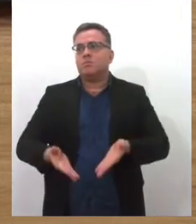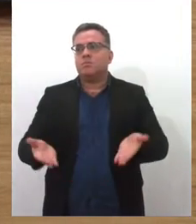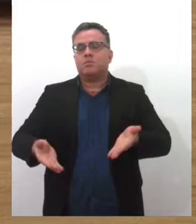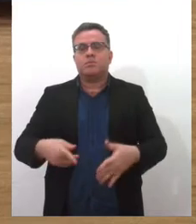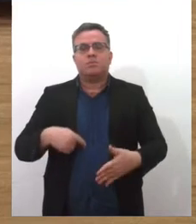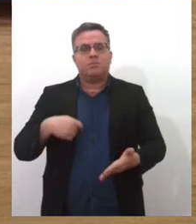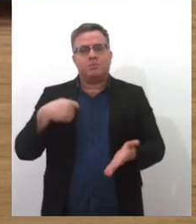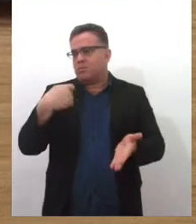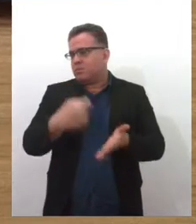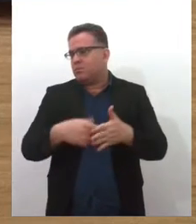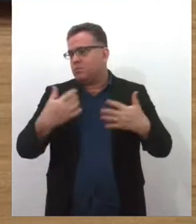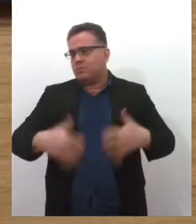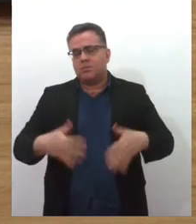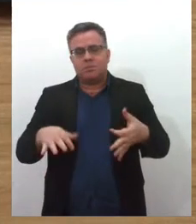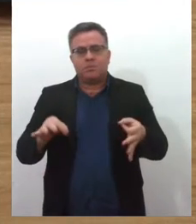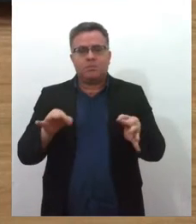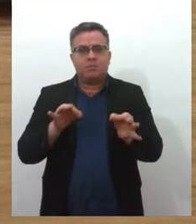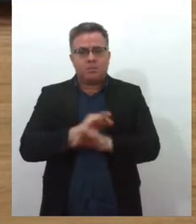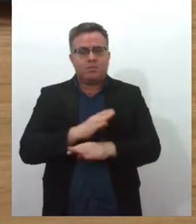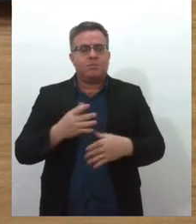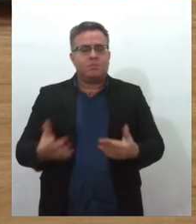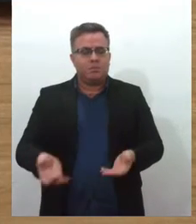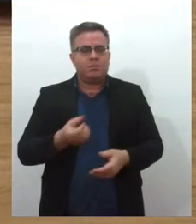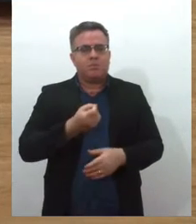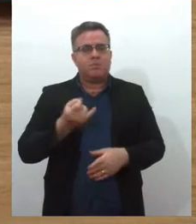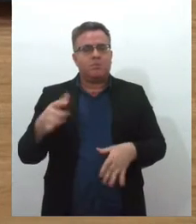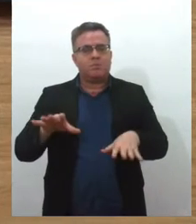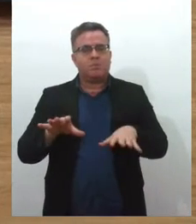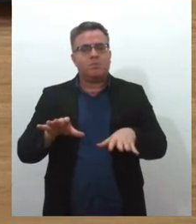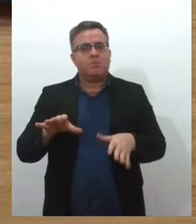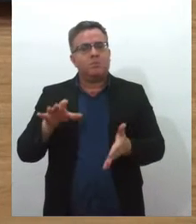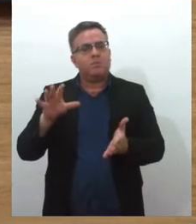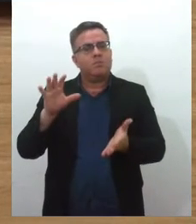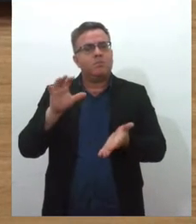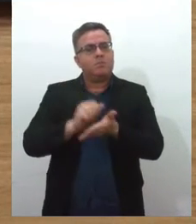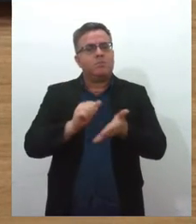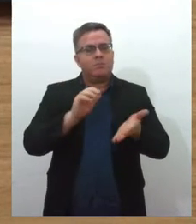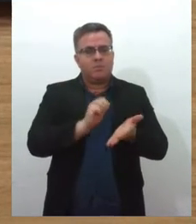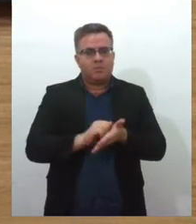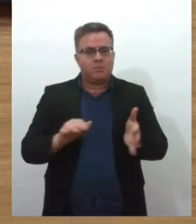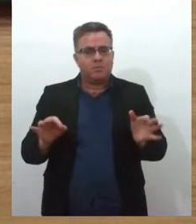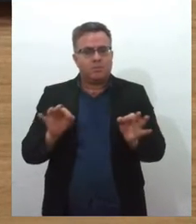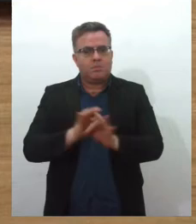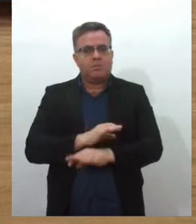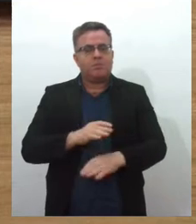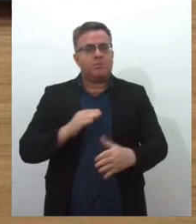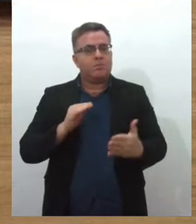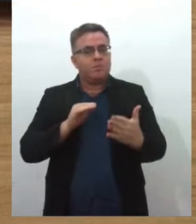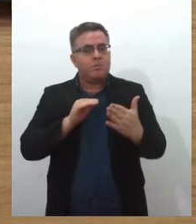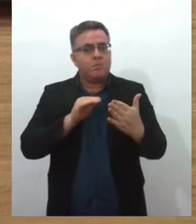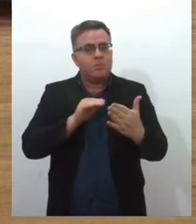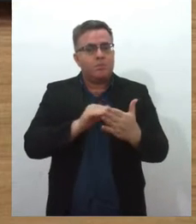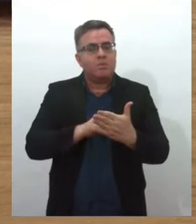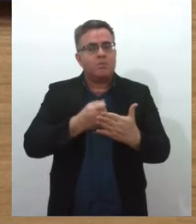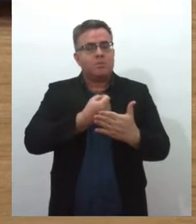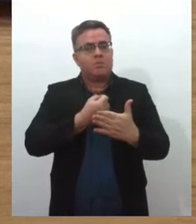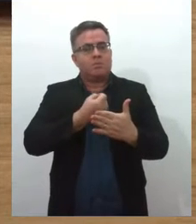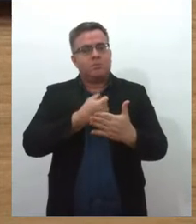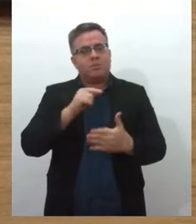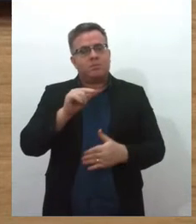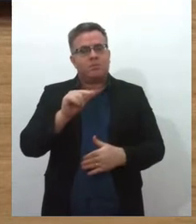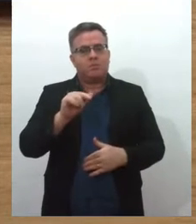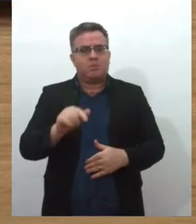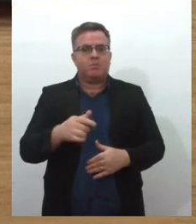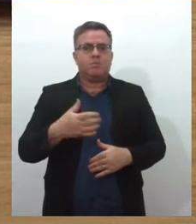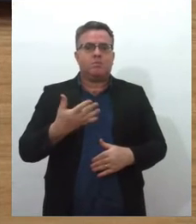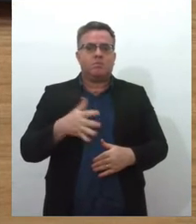Brasil para beneficiários com número de inscrição social, o NIS, de final 7. O benefício é de no mínimo R$